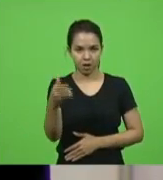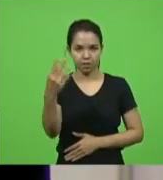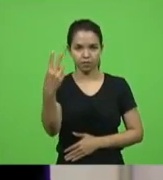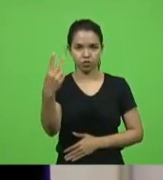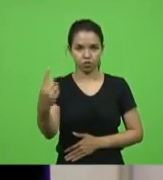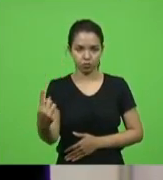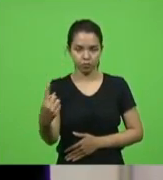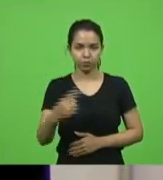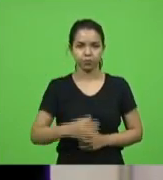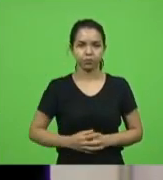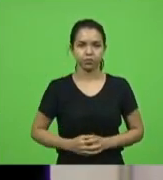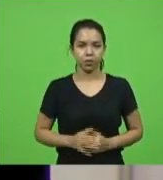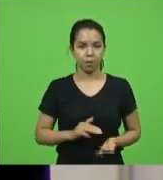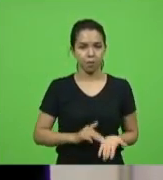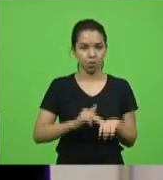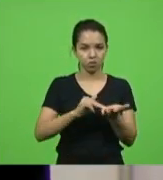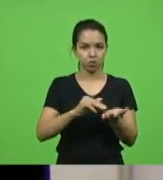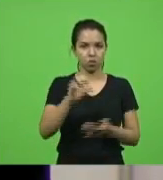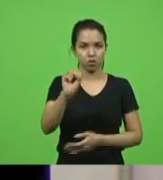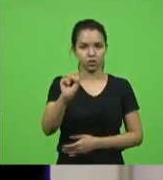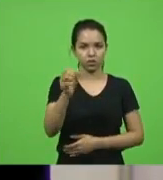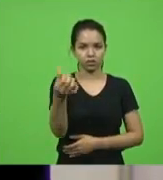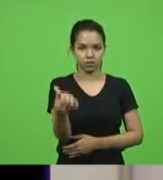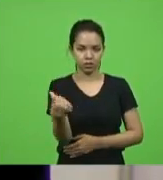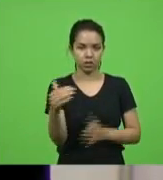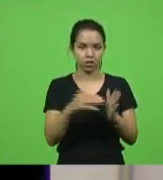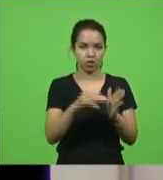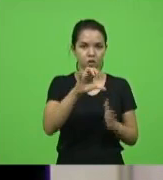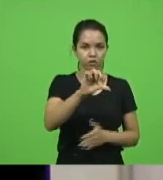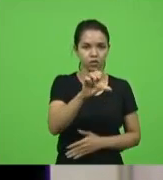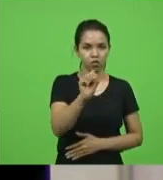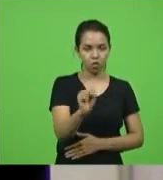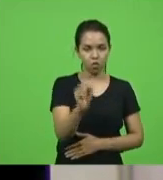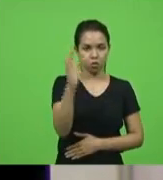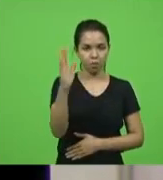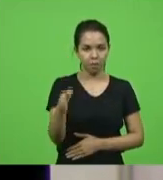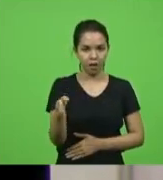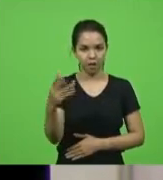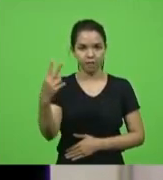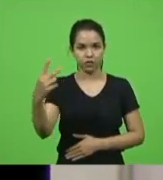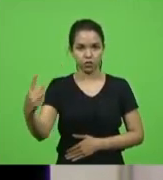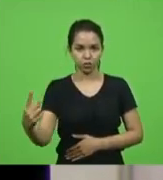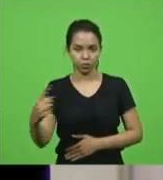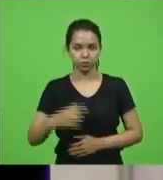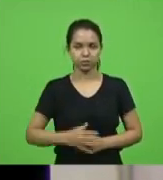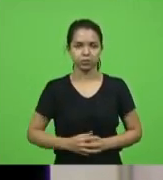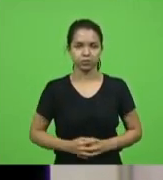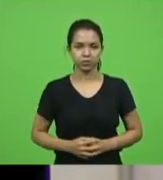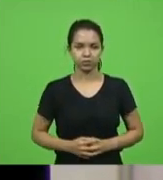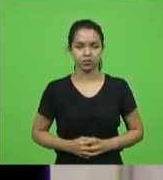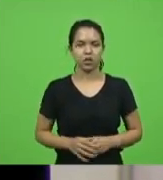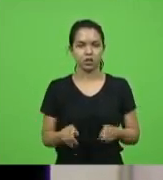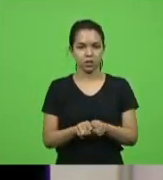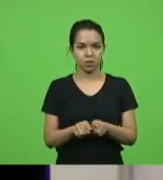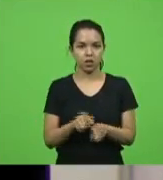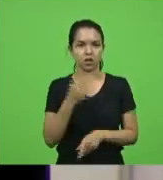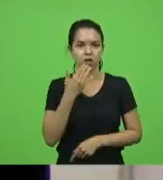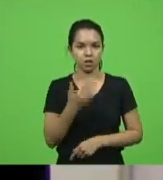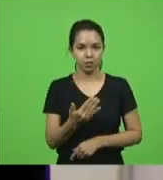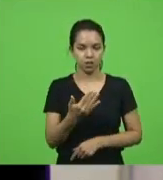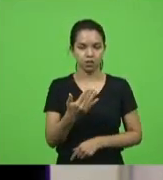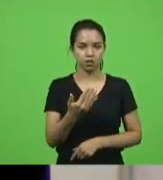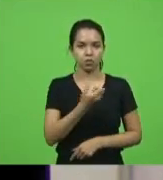e as moções 86 a 98 barra 2021, bem como o requerimento número